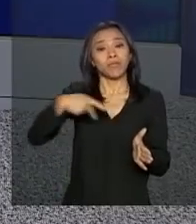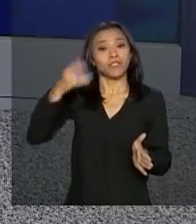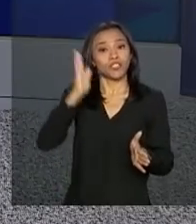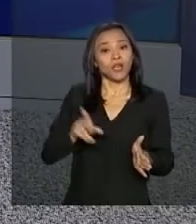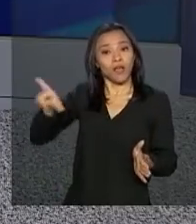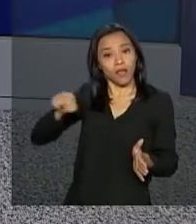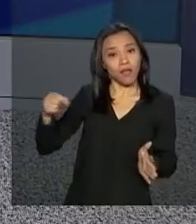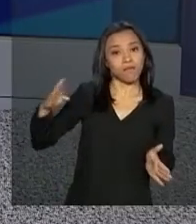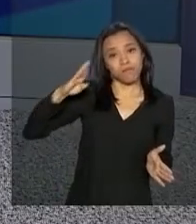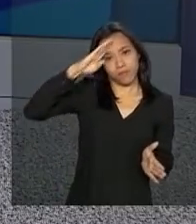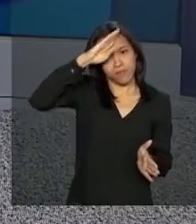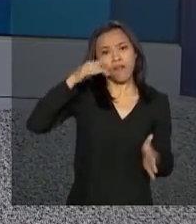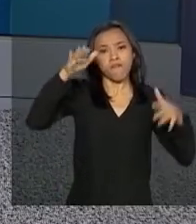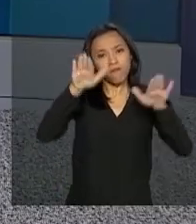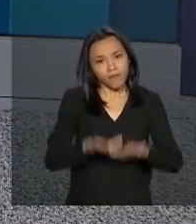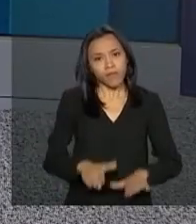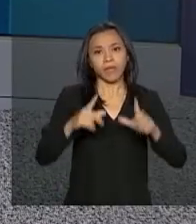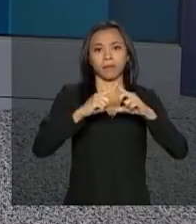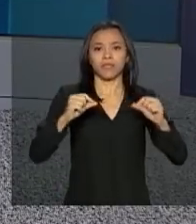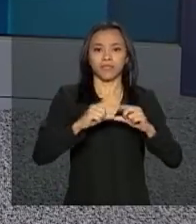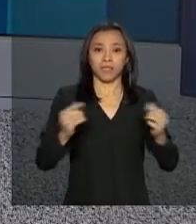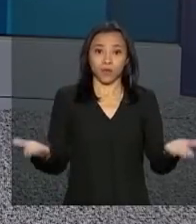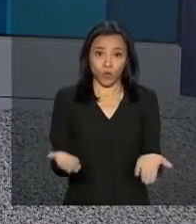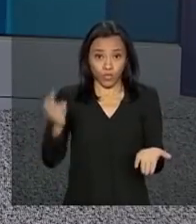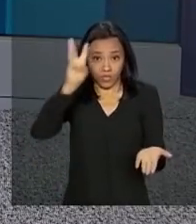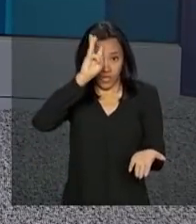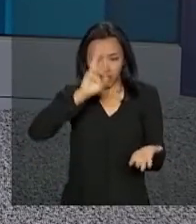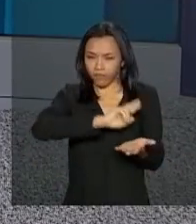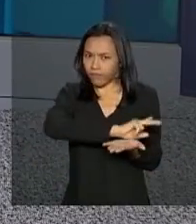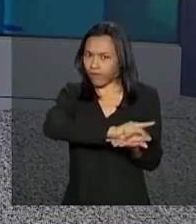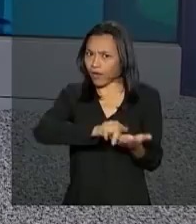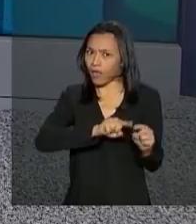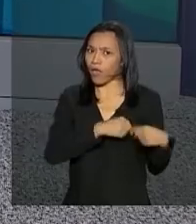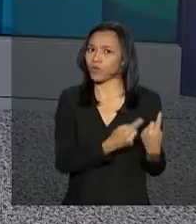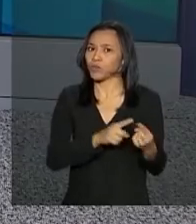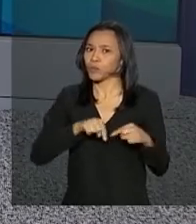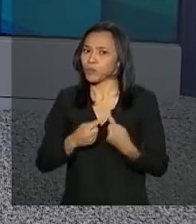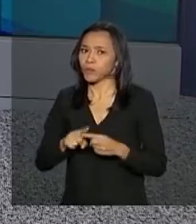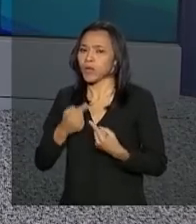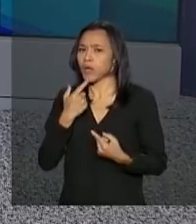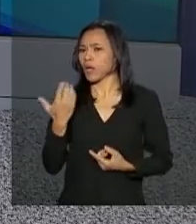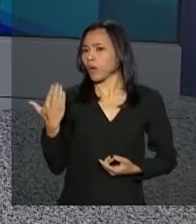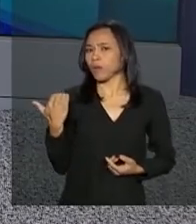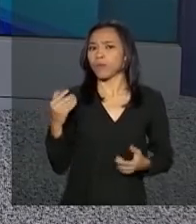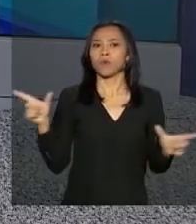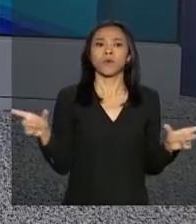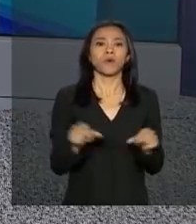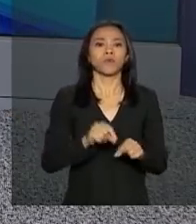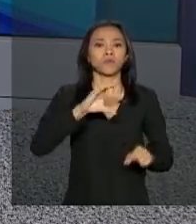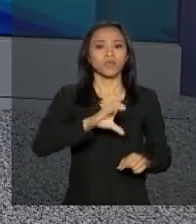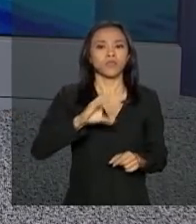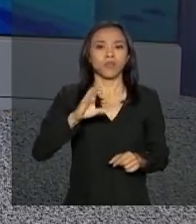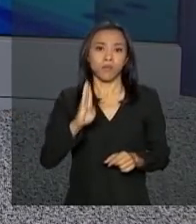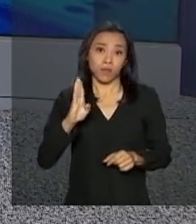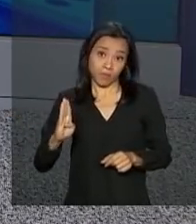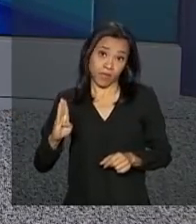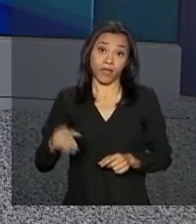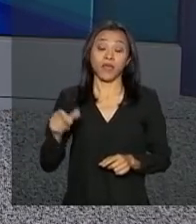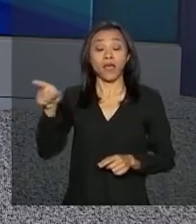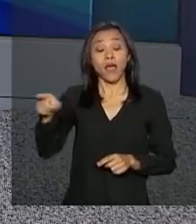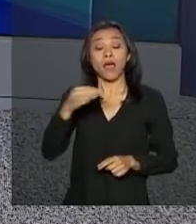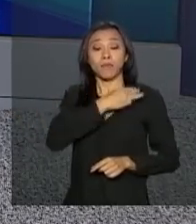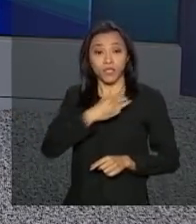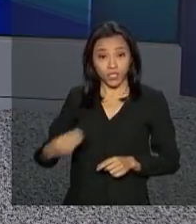permanece em Brasília nesta terça-feira com várias reuniões. Agora há pouco, no Centro Cultural Banco do Brasil, a futura ministra da Mulher,